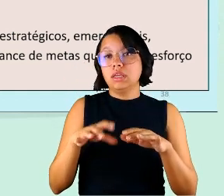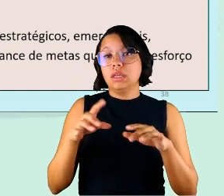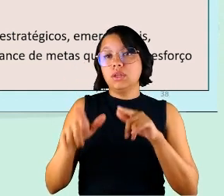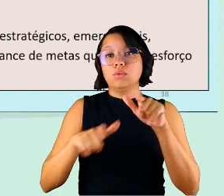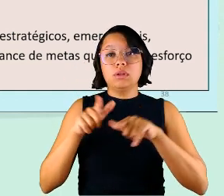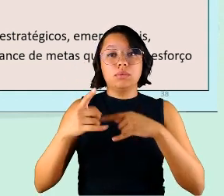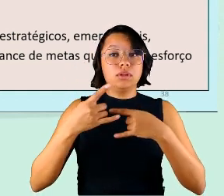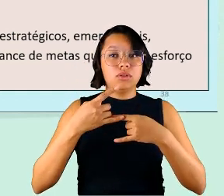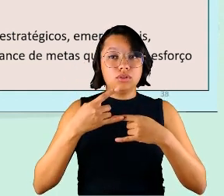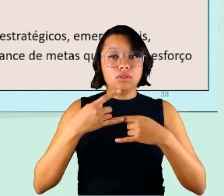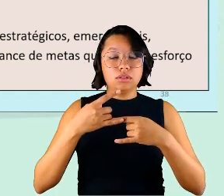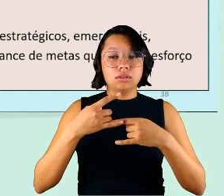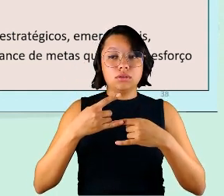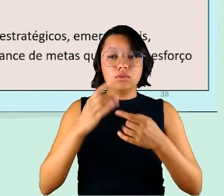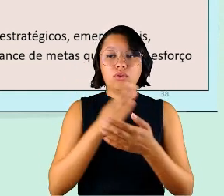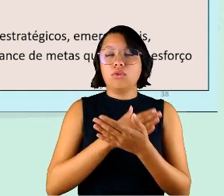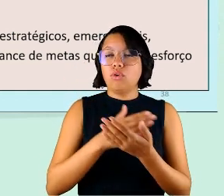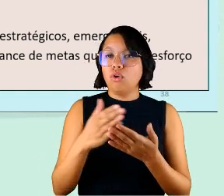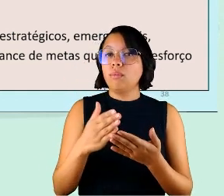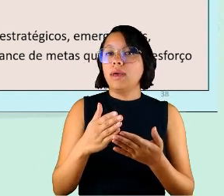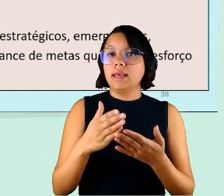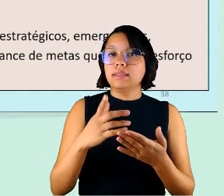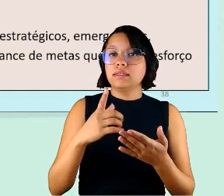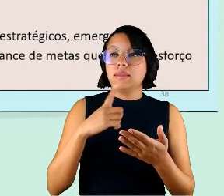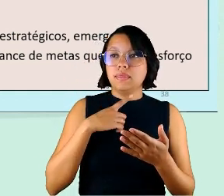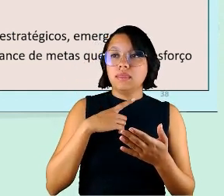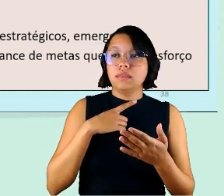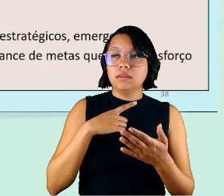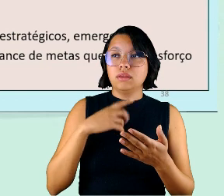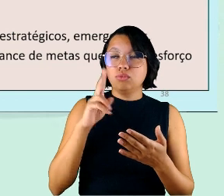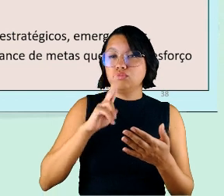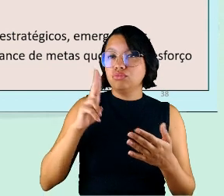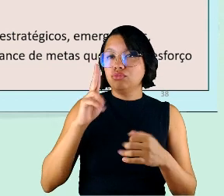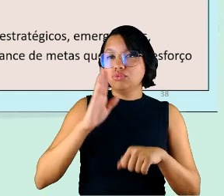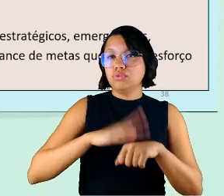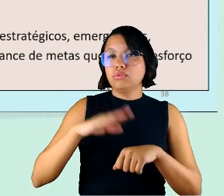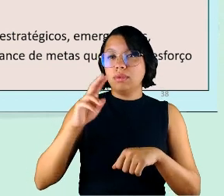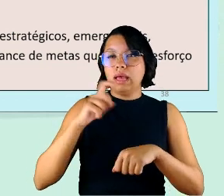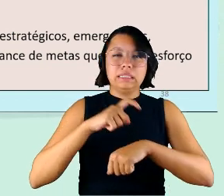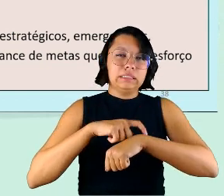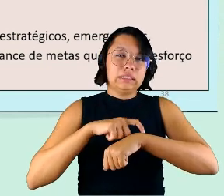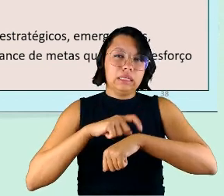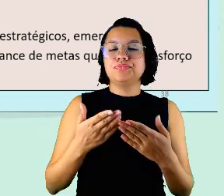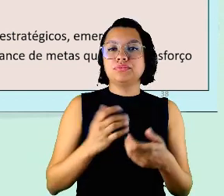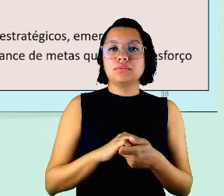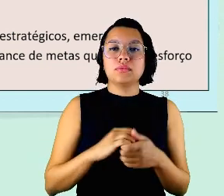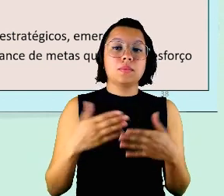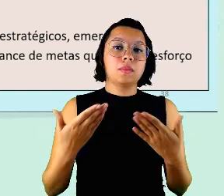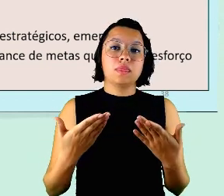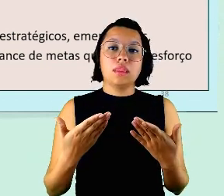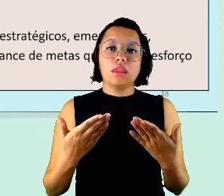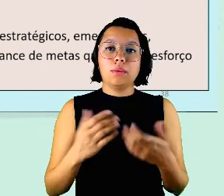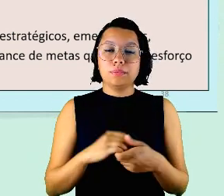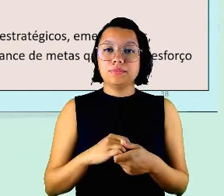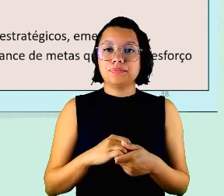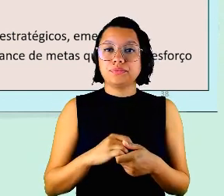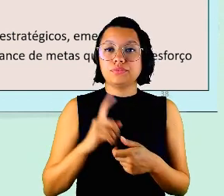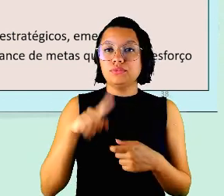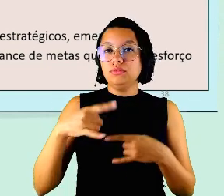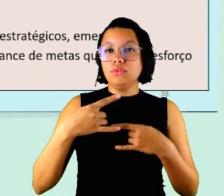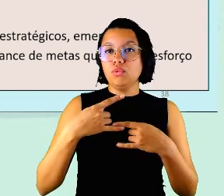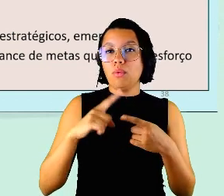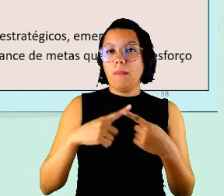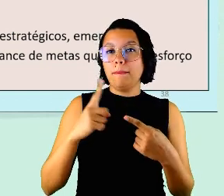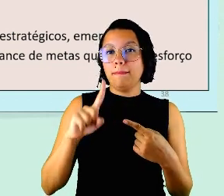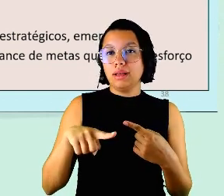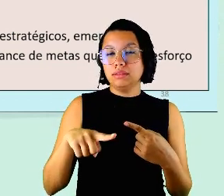elas passam a ocupar um tempo bastante grande são concretas né então são virtuais mas são muito